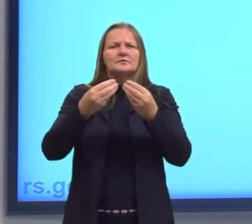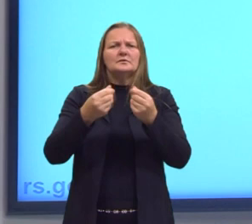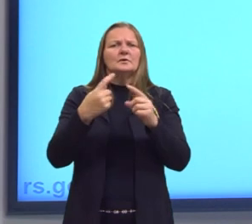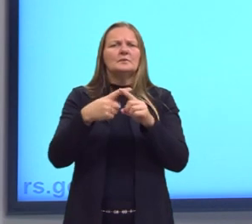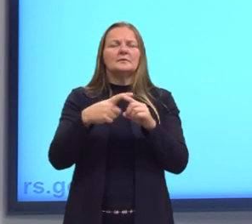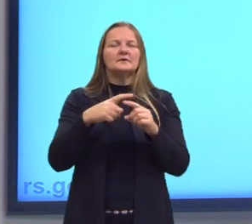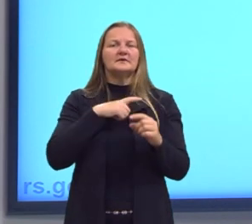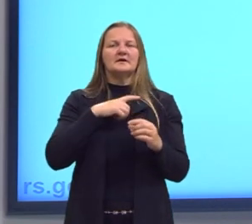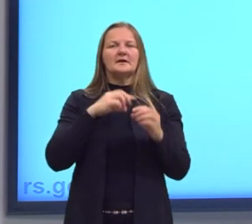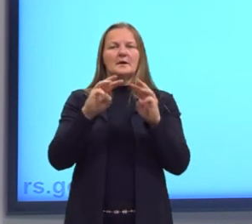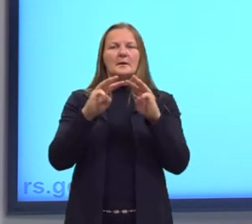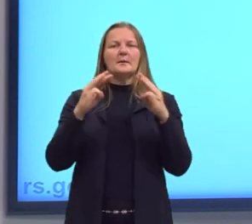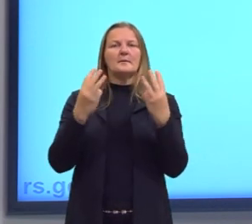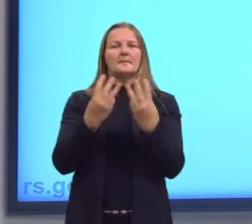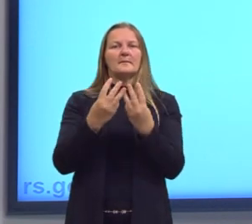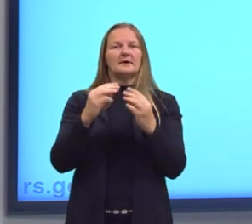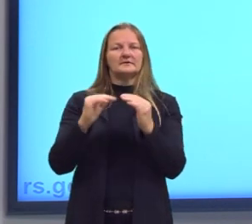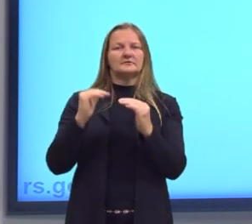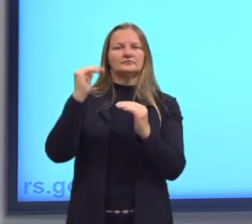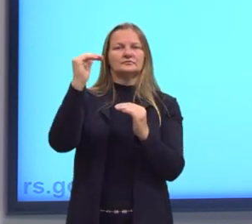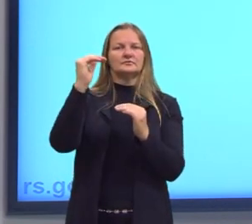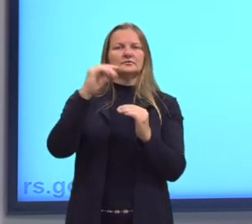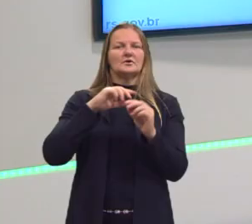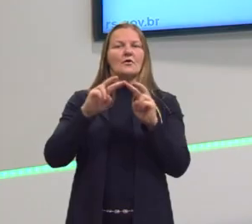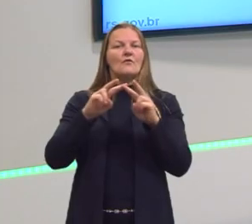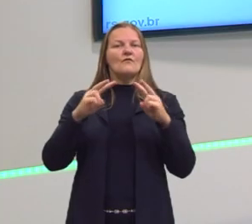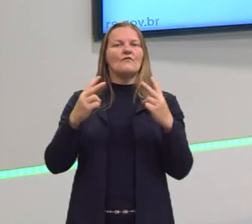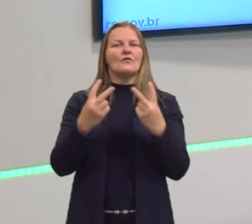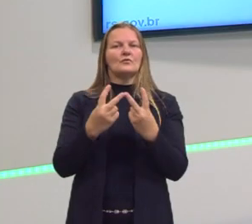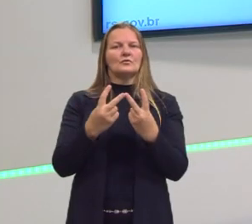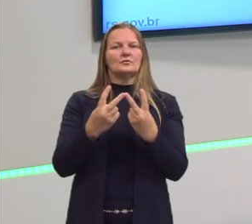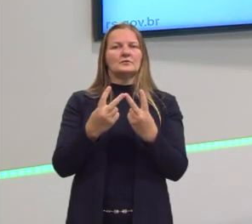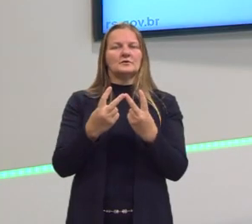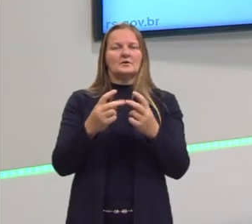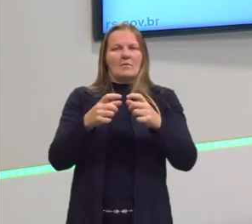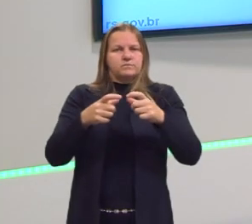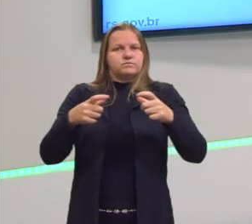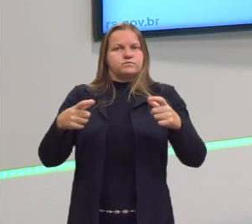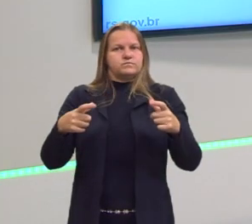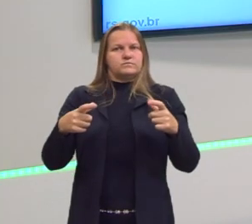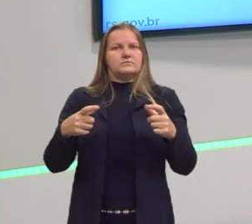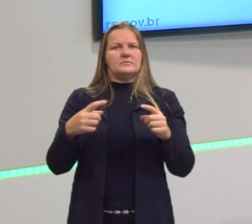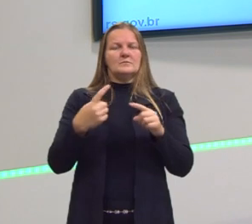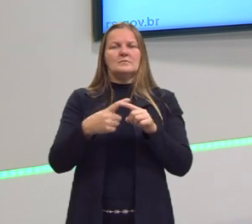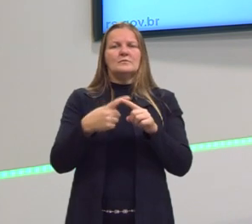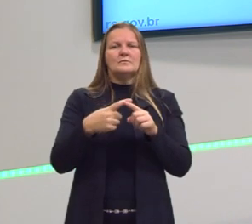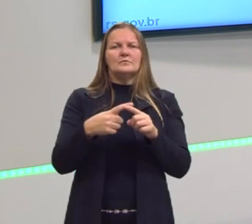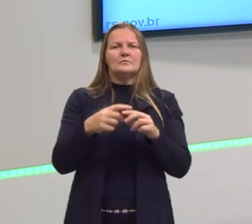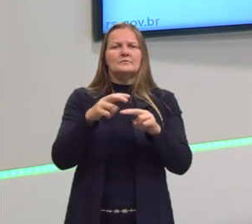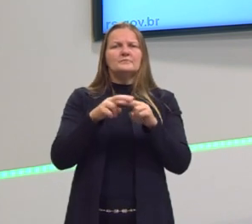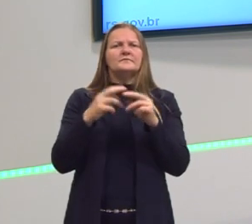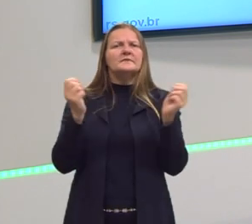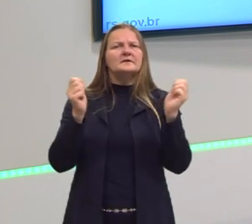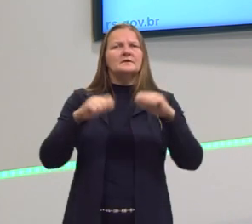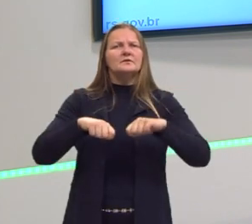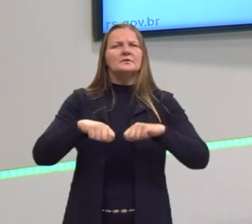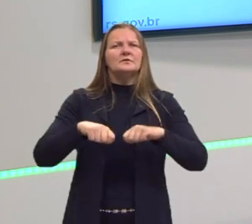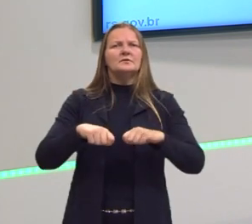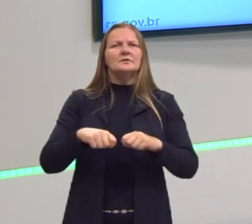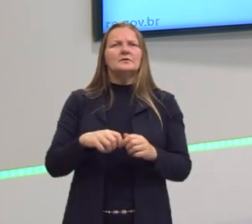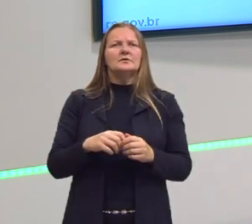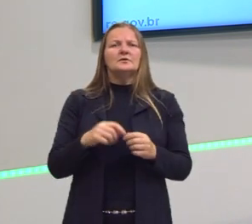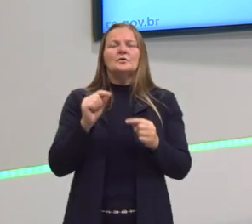Porque tem uma massa elevada e um volume relativamente grande. E isso possibilita que